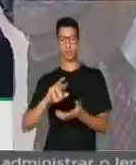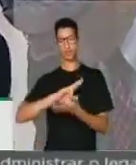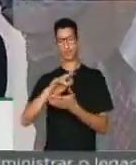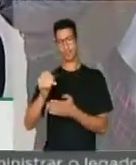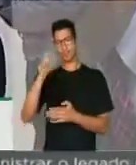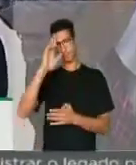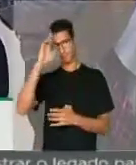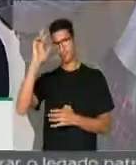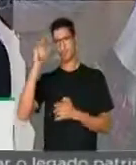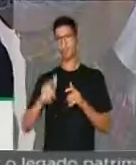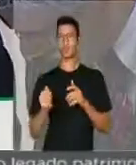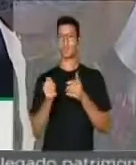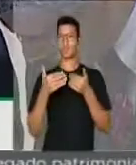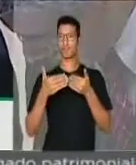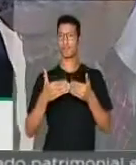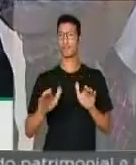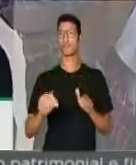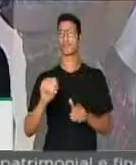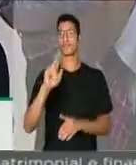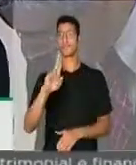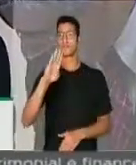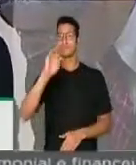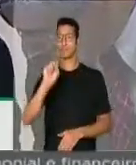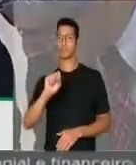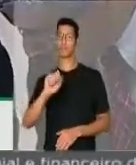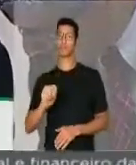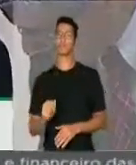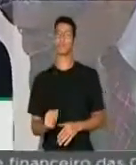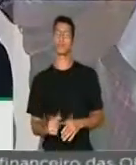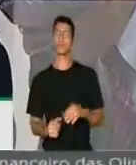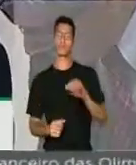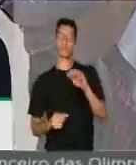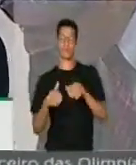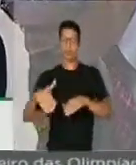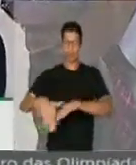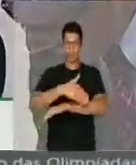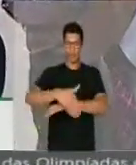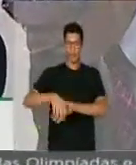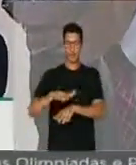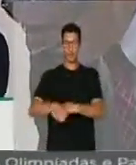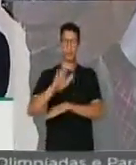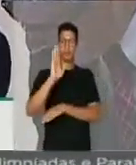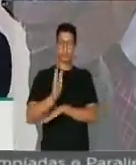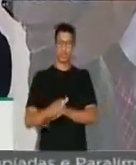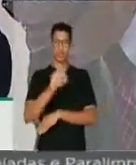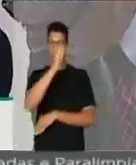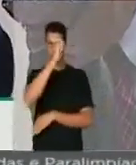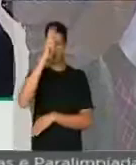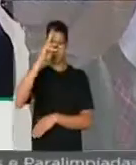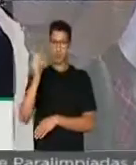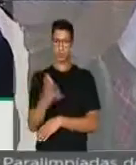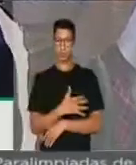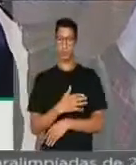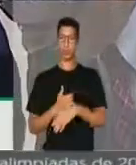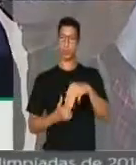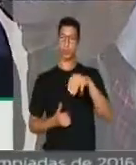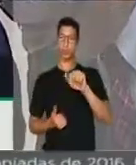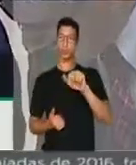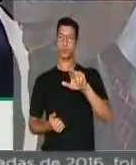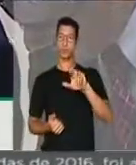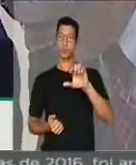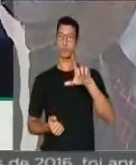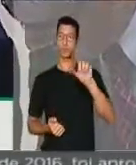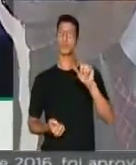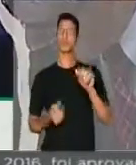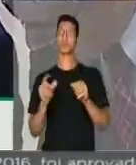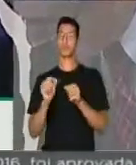lideranças, onde inauguramos a UBS, avenidas asfaltadas já pelo atual prefeito Marcel Carneiro,